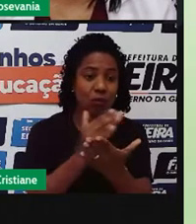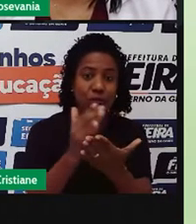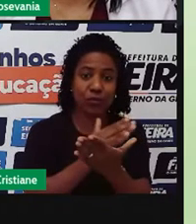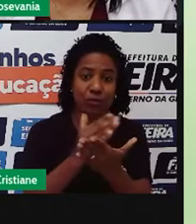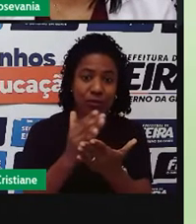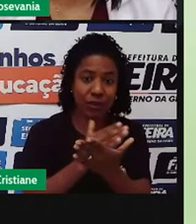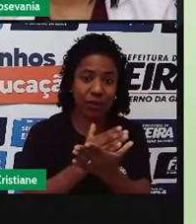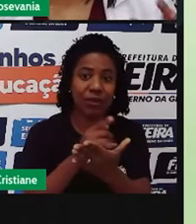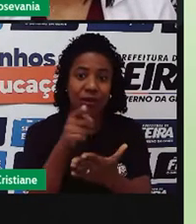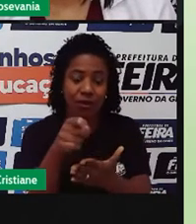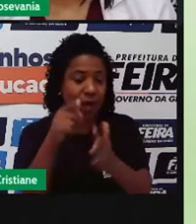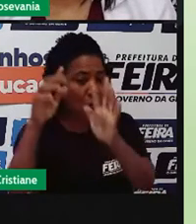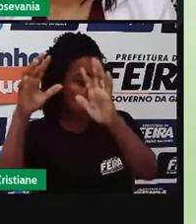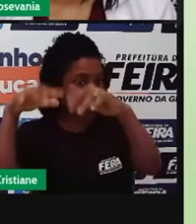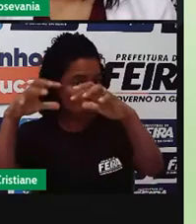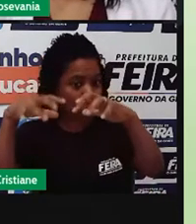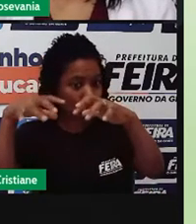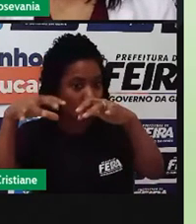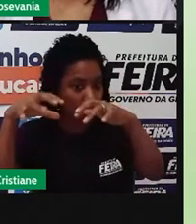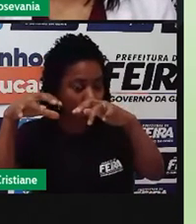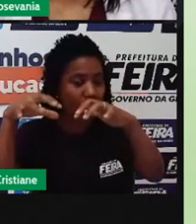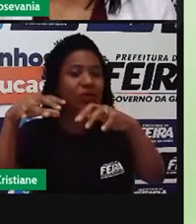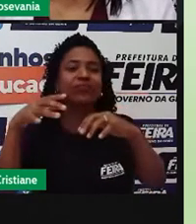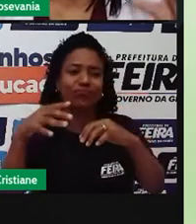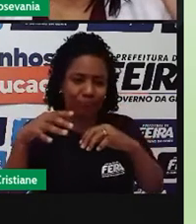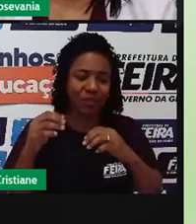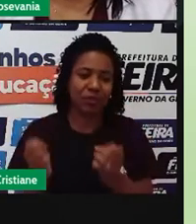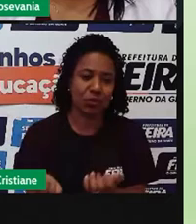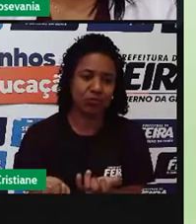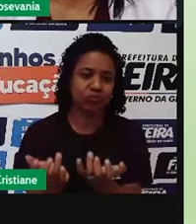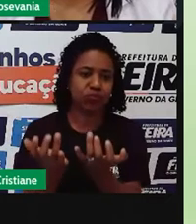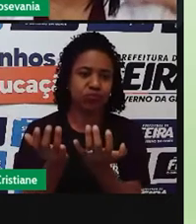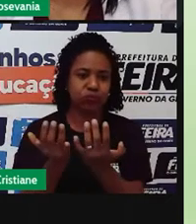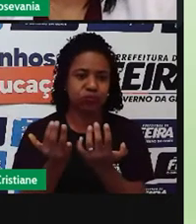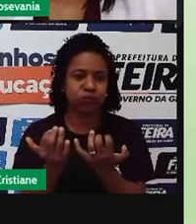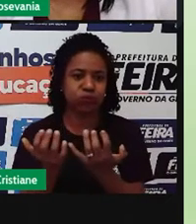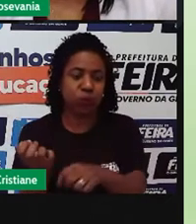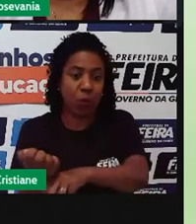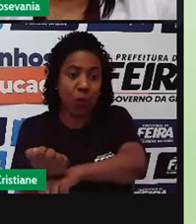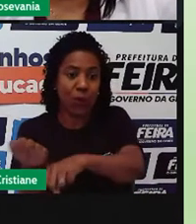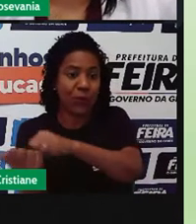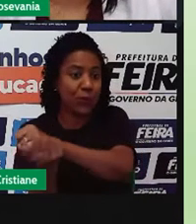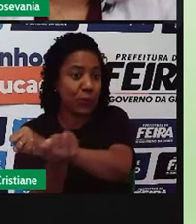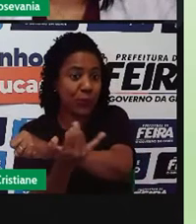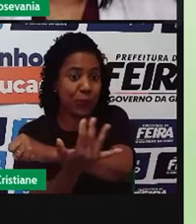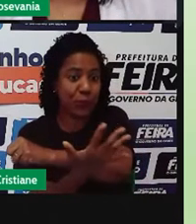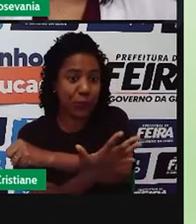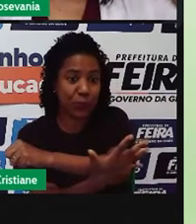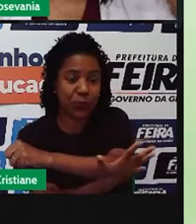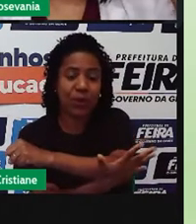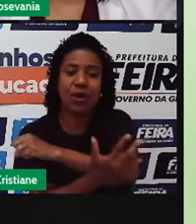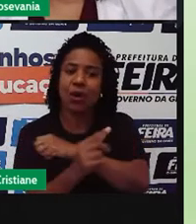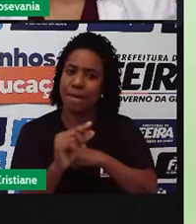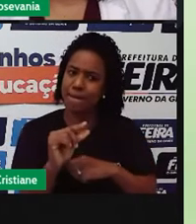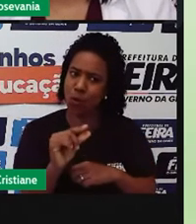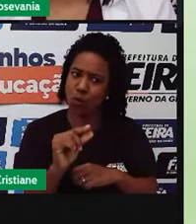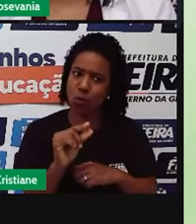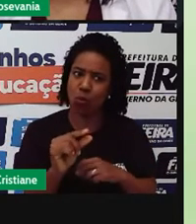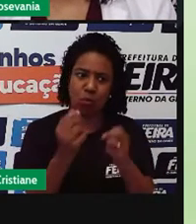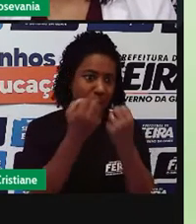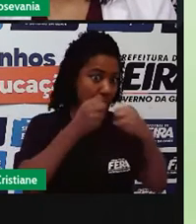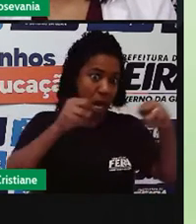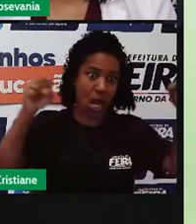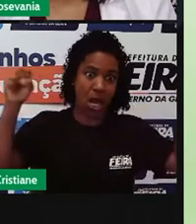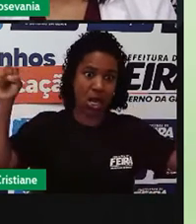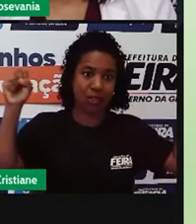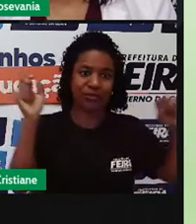mais próximos do lugar que chove um pouco mais, a gente vai ter também uma mata. Não vai ser muito densa essa mata, mas em compensação vai